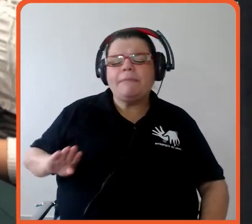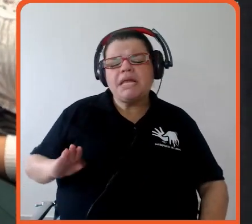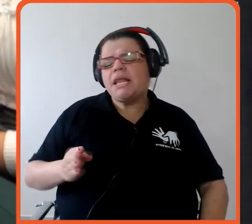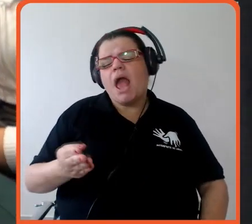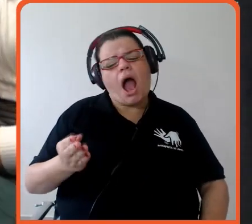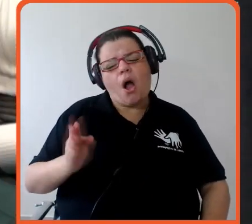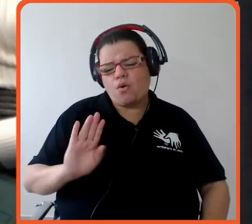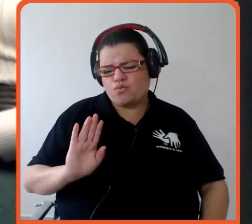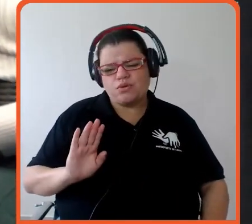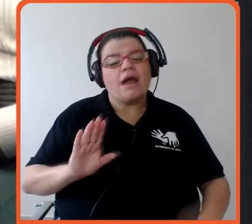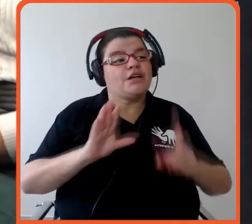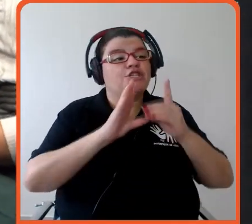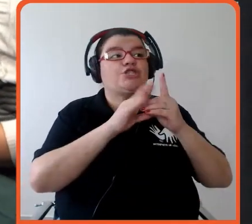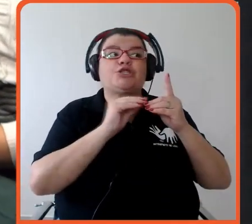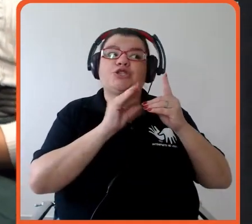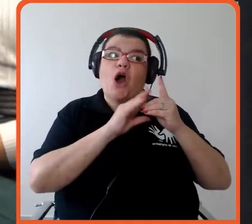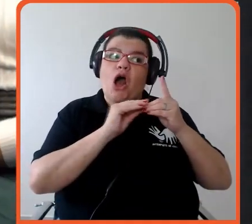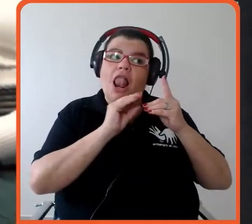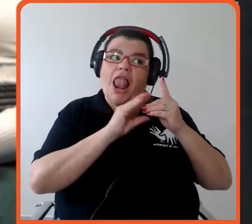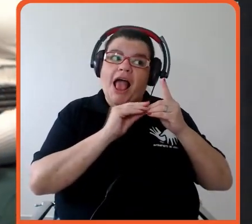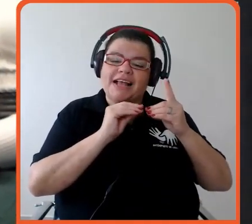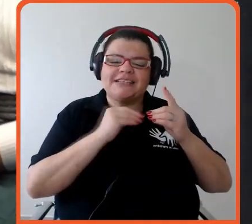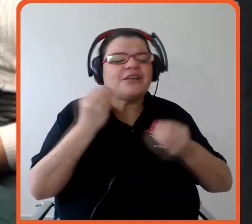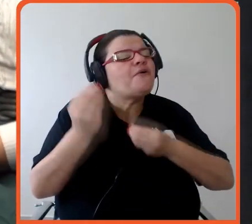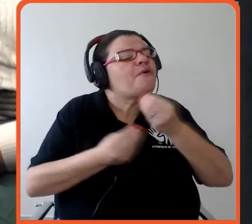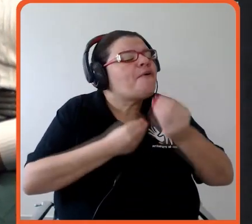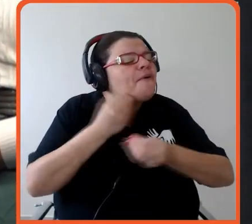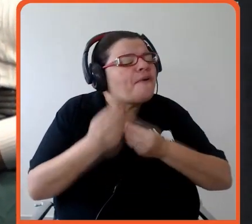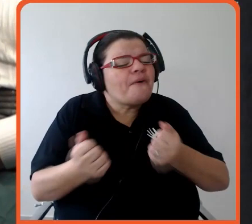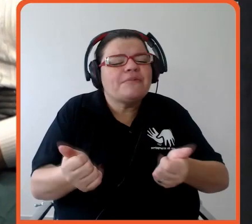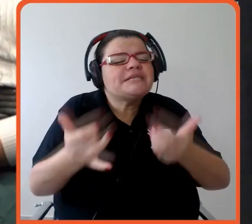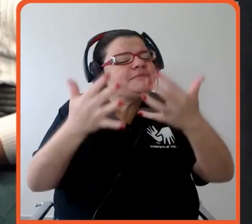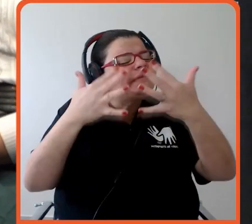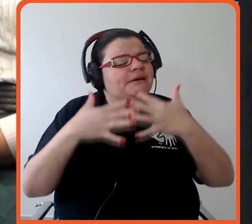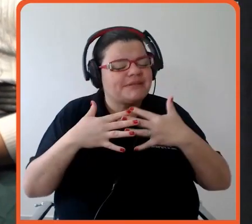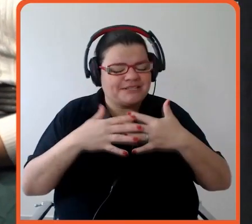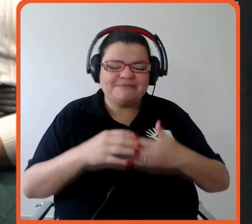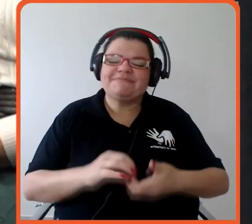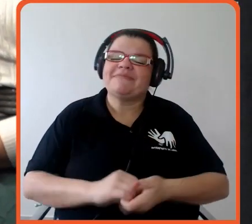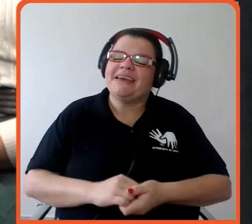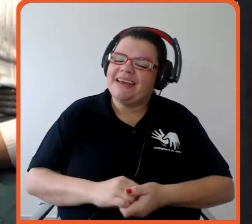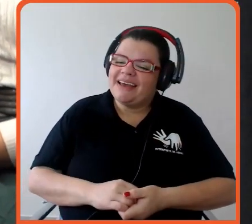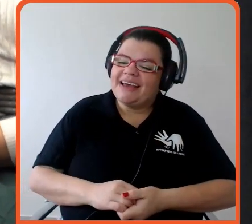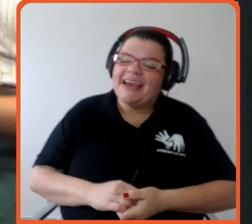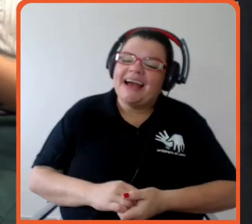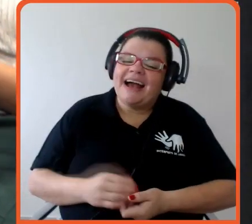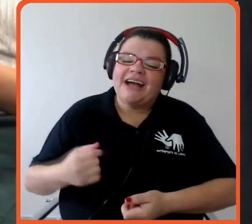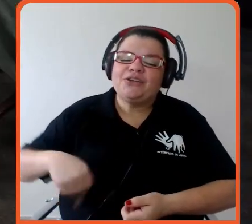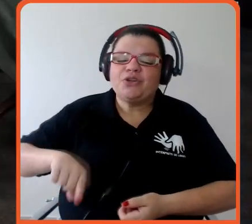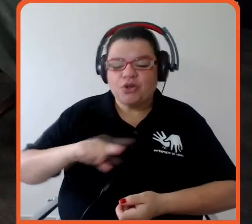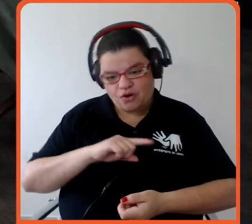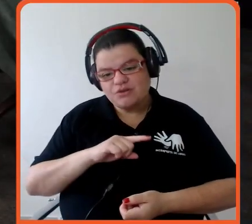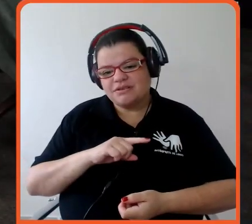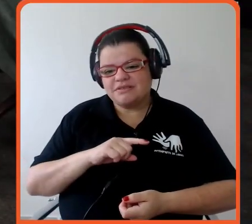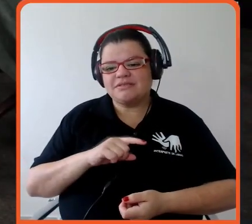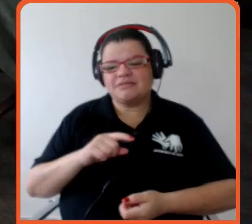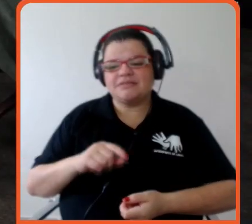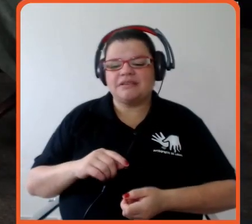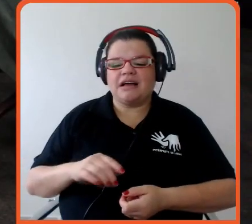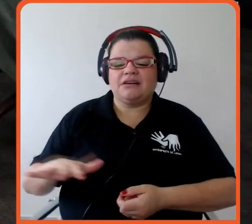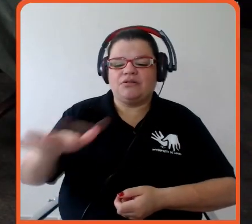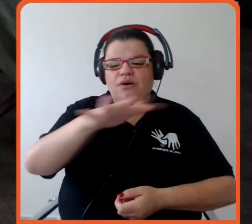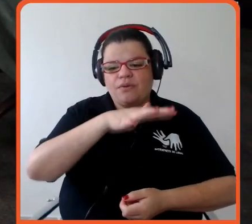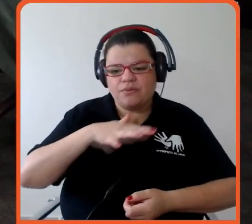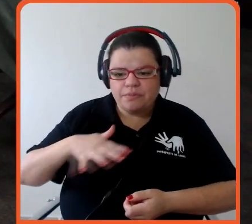dólares, né. Então conta um pouco para a gente, Mariana, a história toda, por favor. Tá bom. A gente, quando montou a área, né, nosso